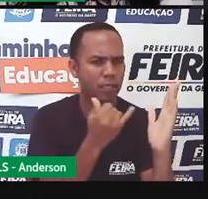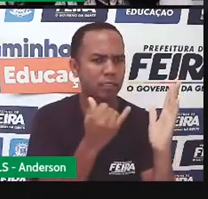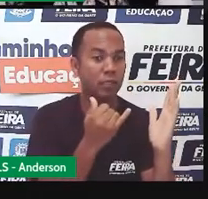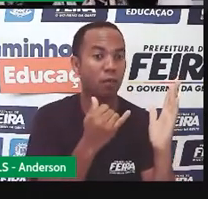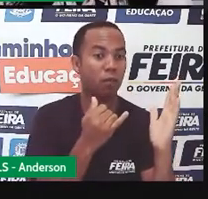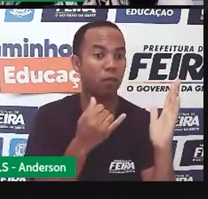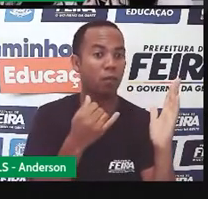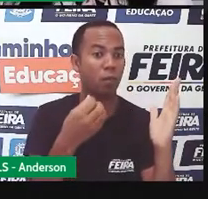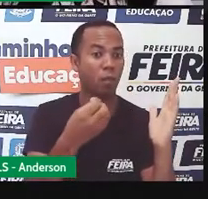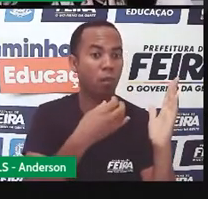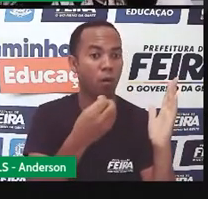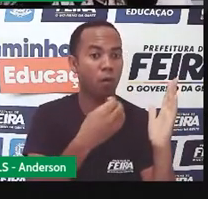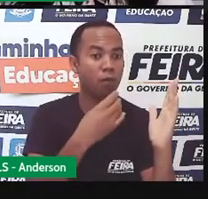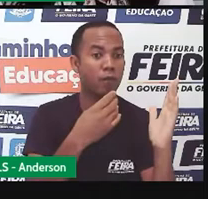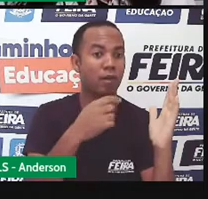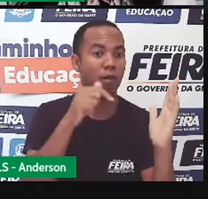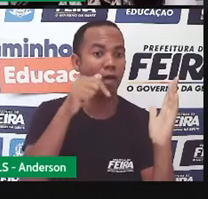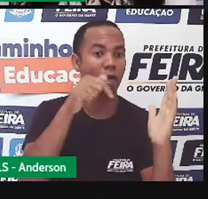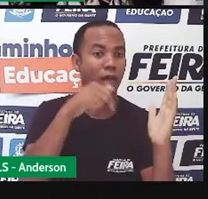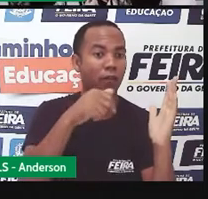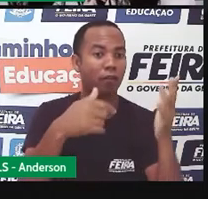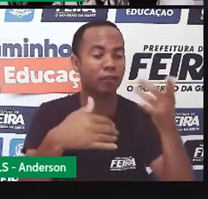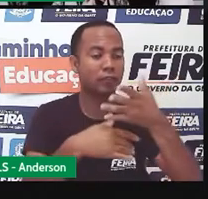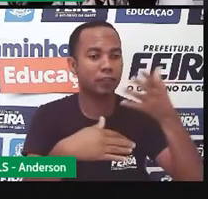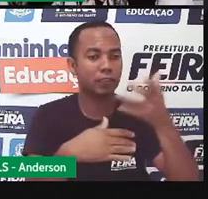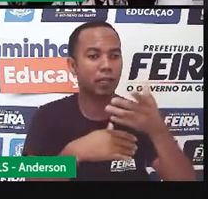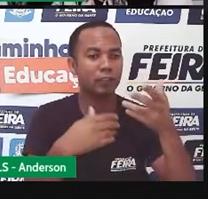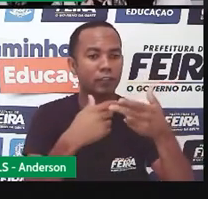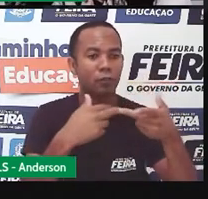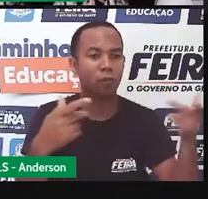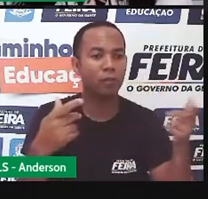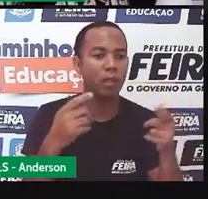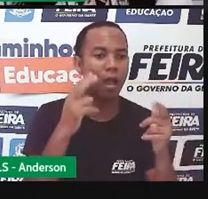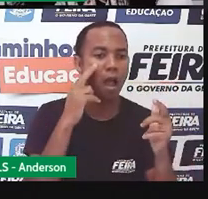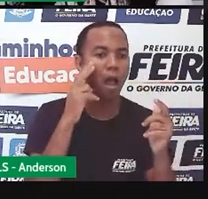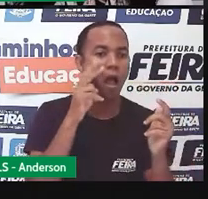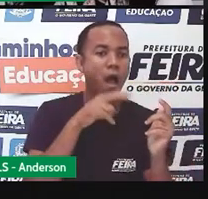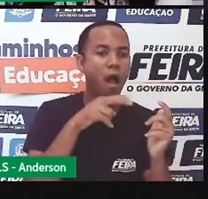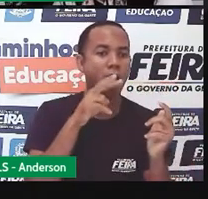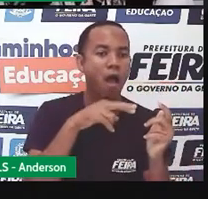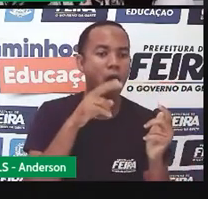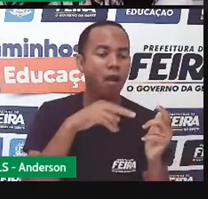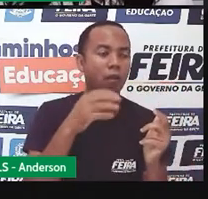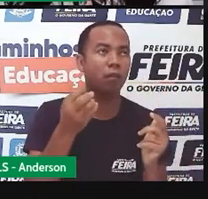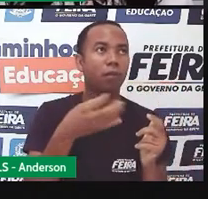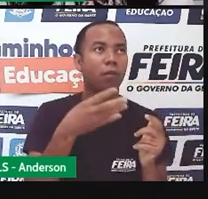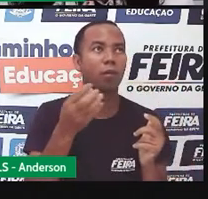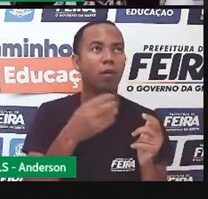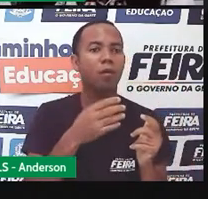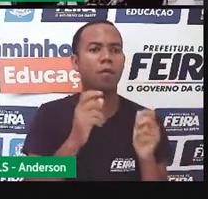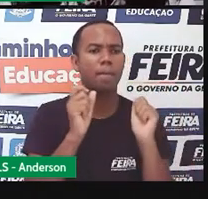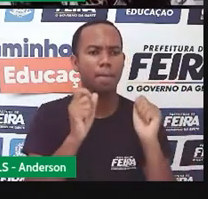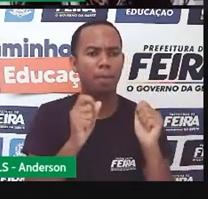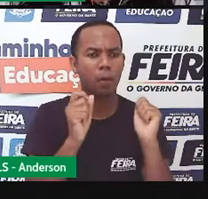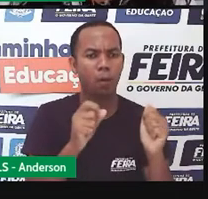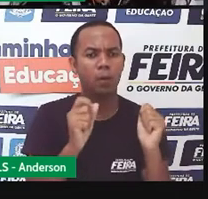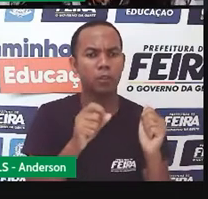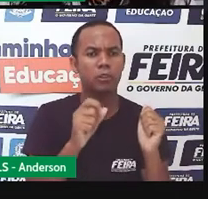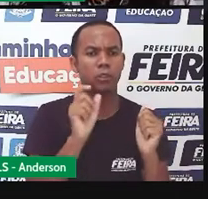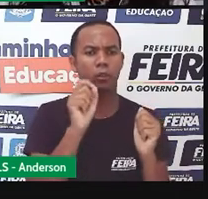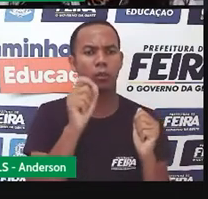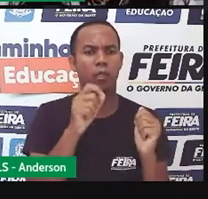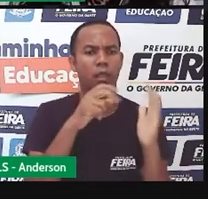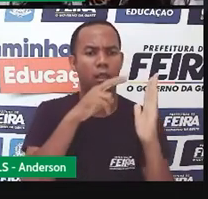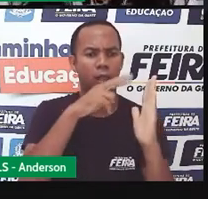dentro dos acontecimentos de coisas que estão ali, ó, na atualidade e você pode, através da